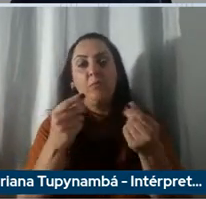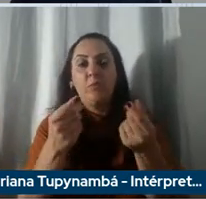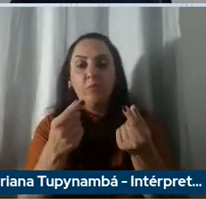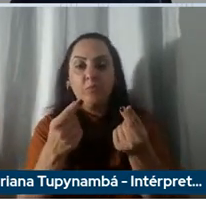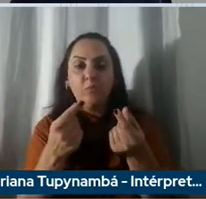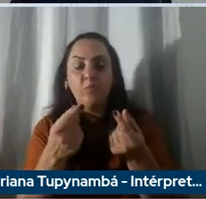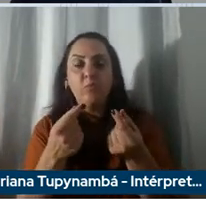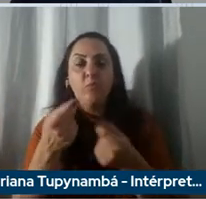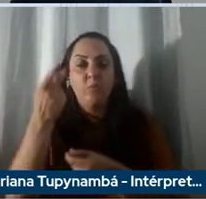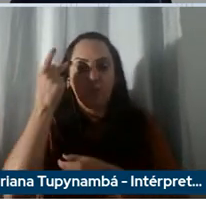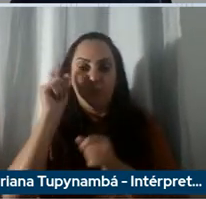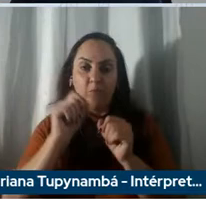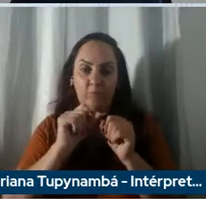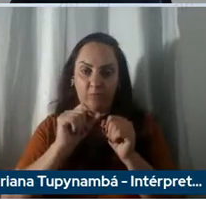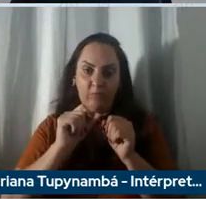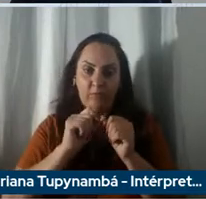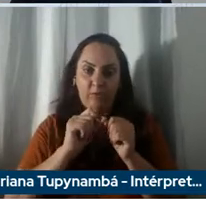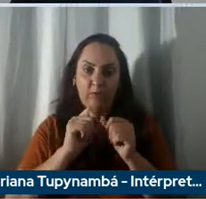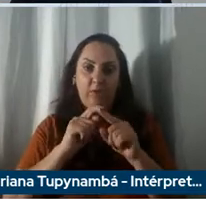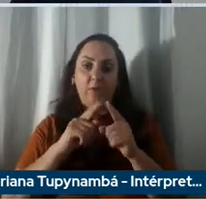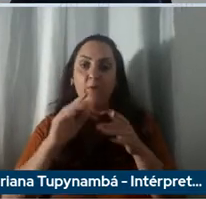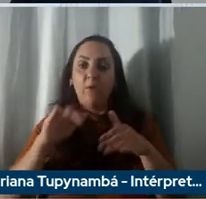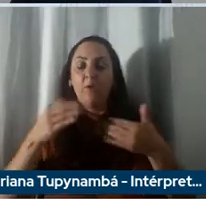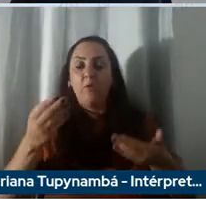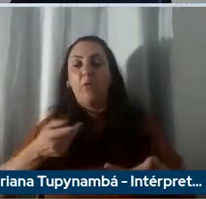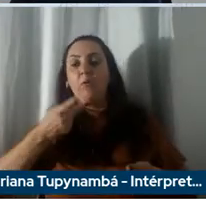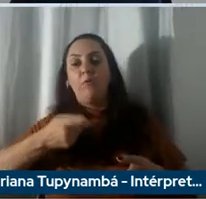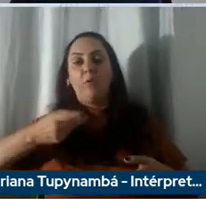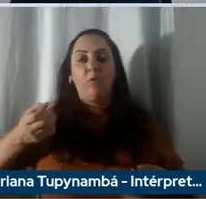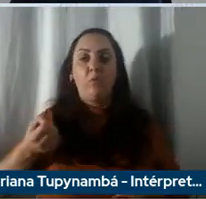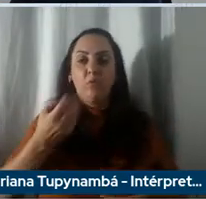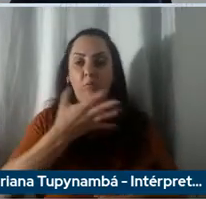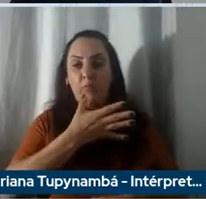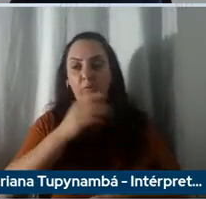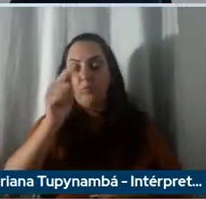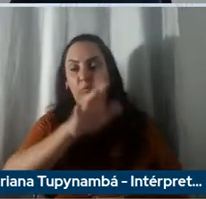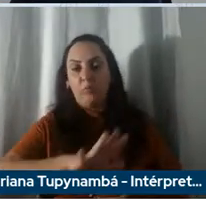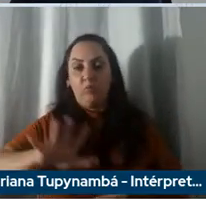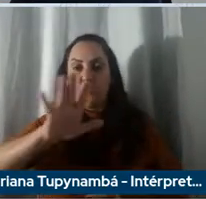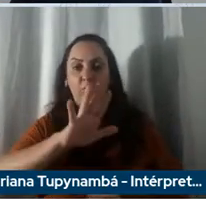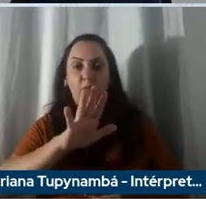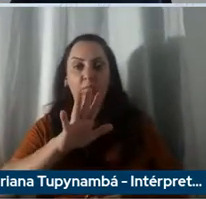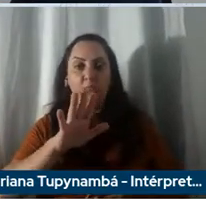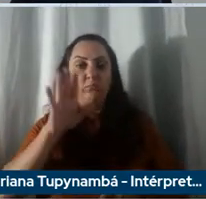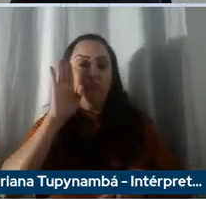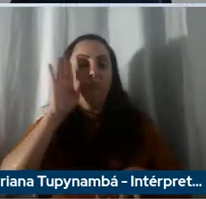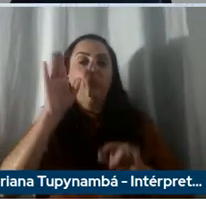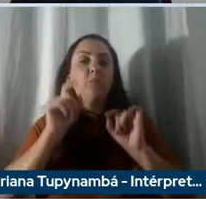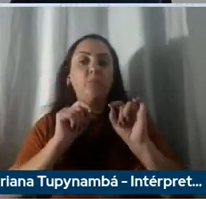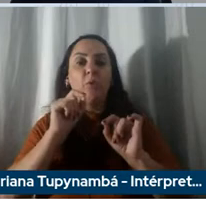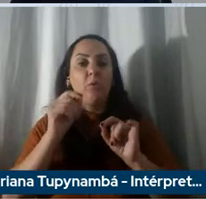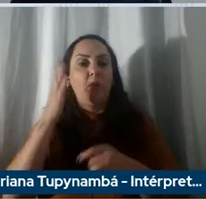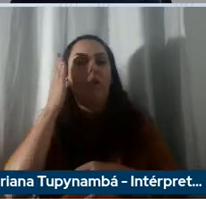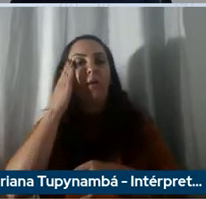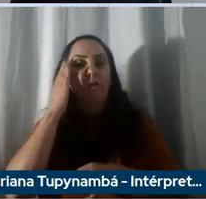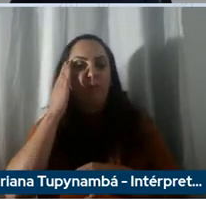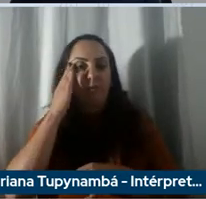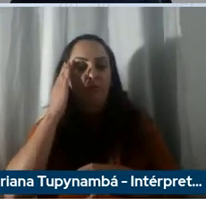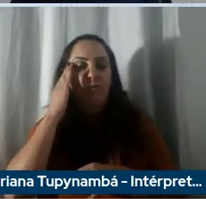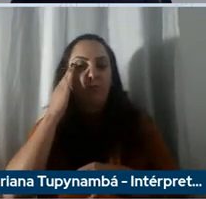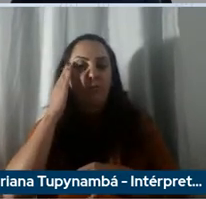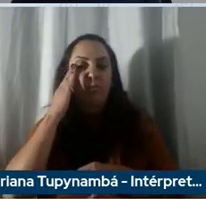agora quando se fala de inovação em geral o desafio principal é entender o consumidor do futuro né